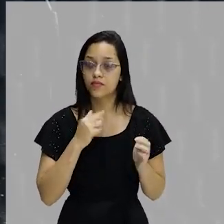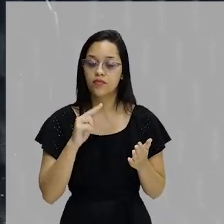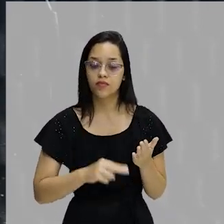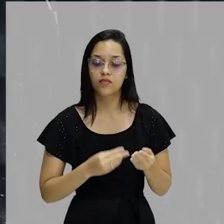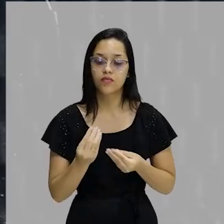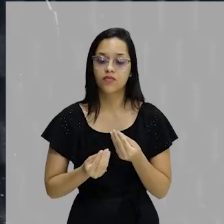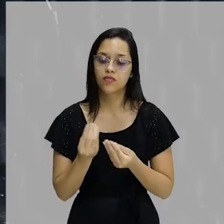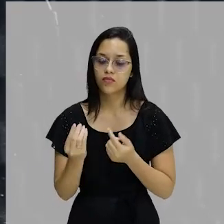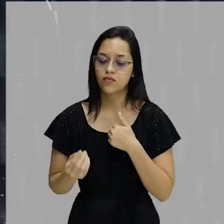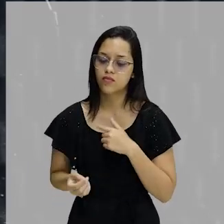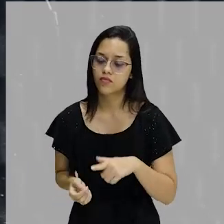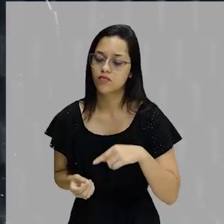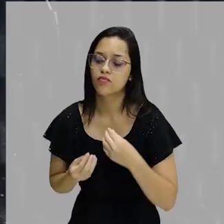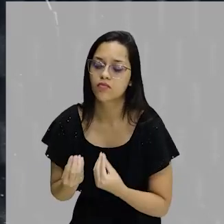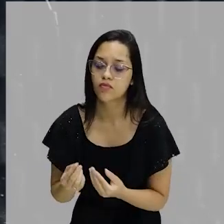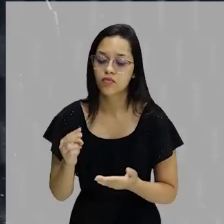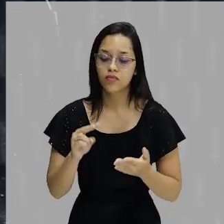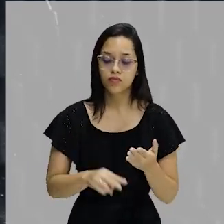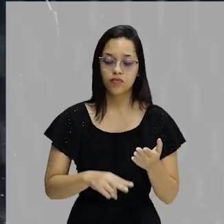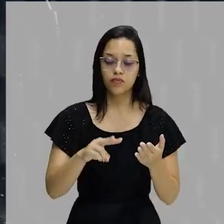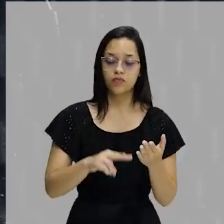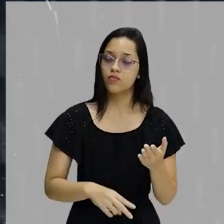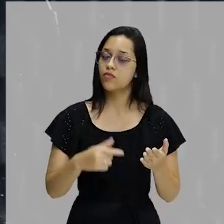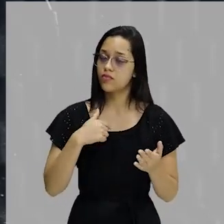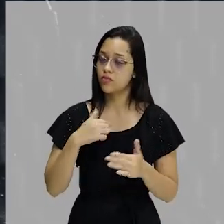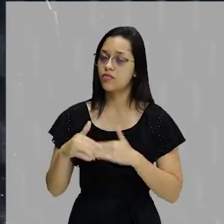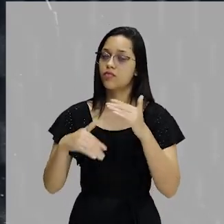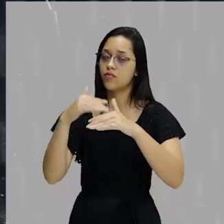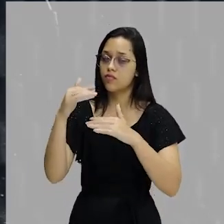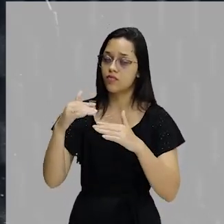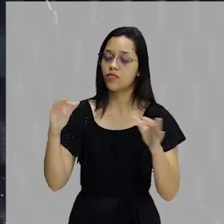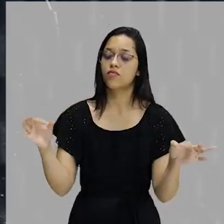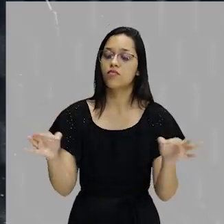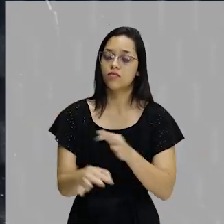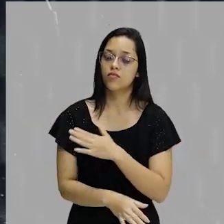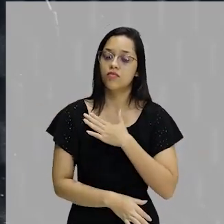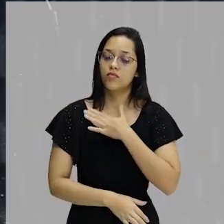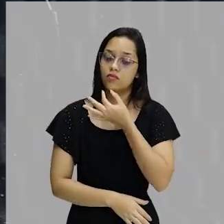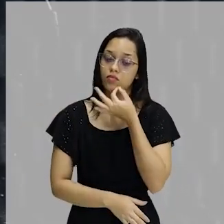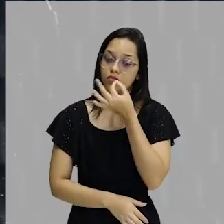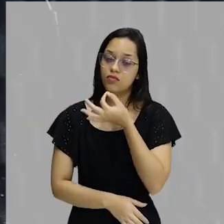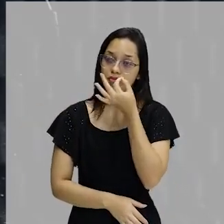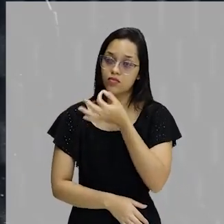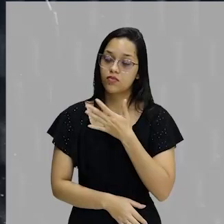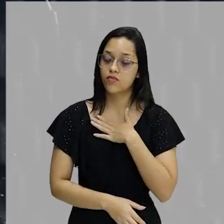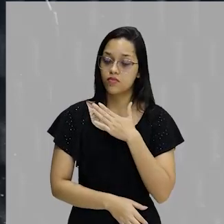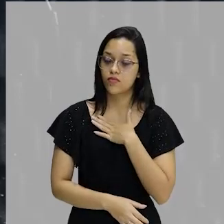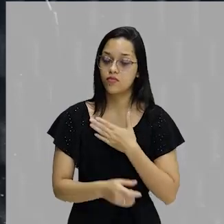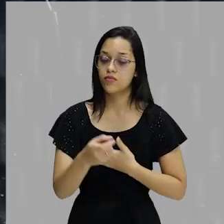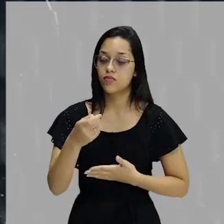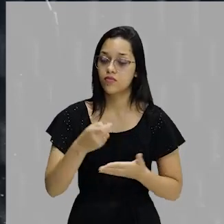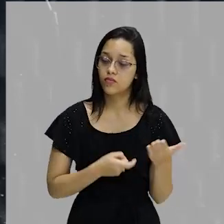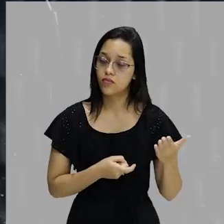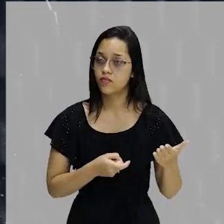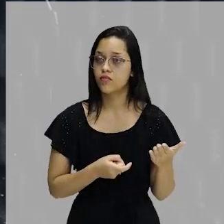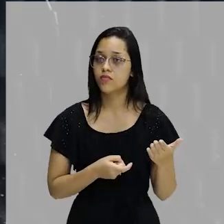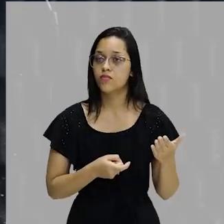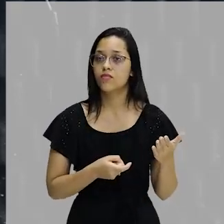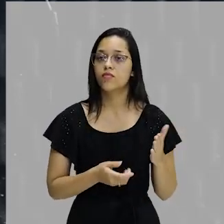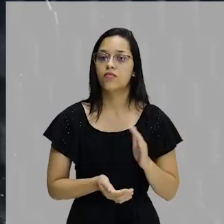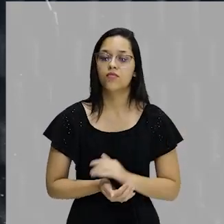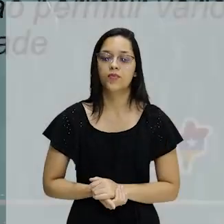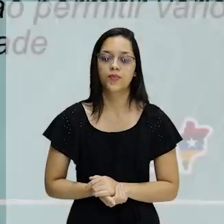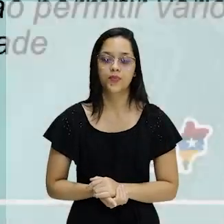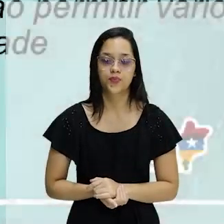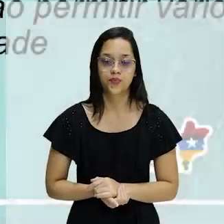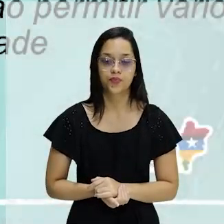decido como eu vou ler. Então, eu vou construir a versão final do meu texto, tá bom? Do meu texto hipertextual,